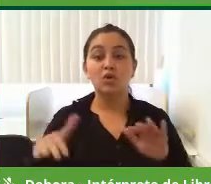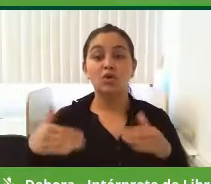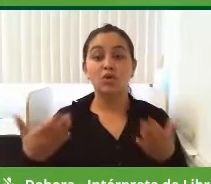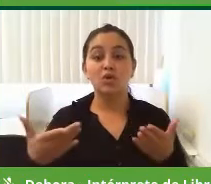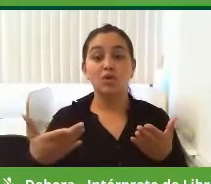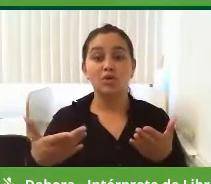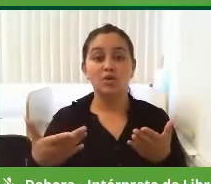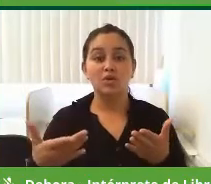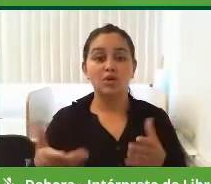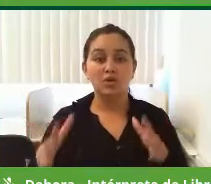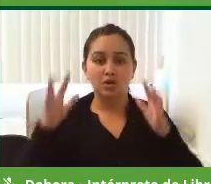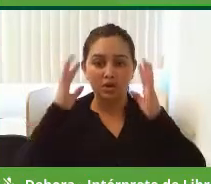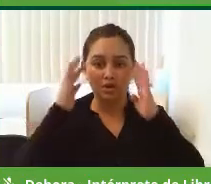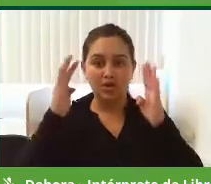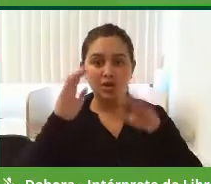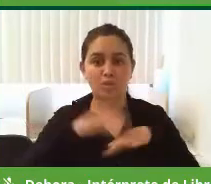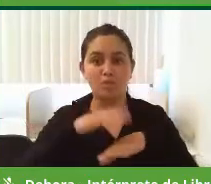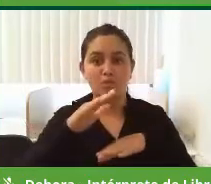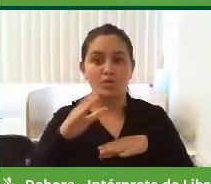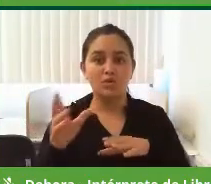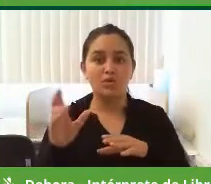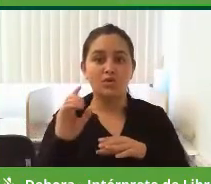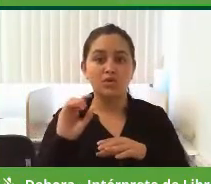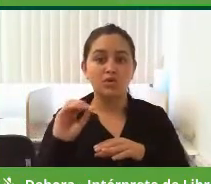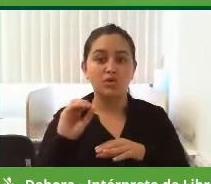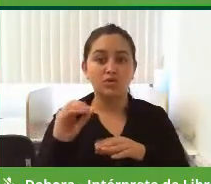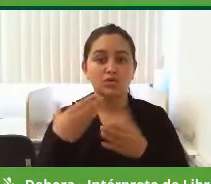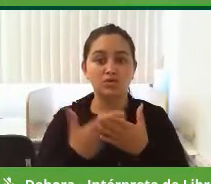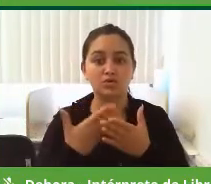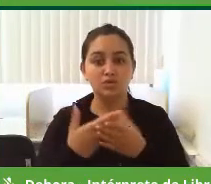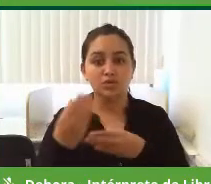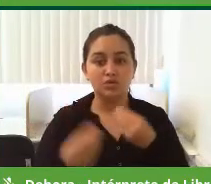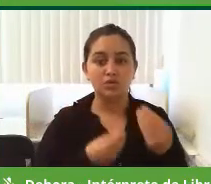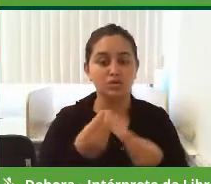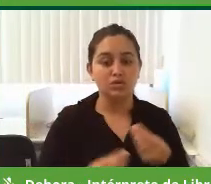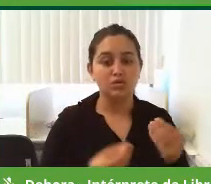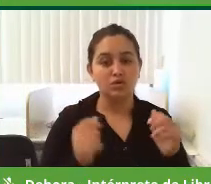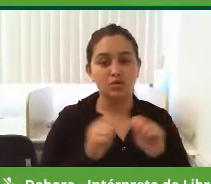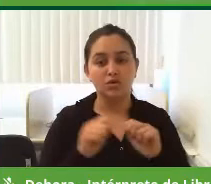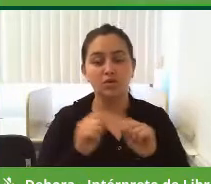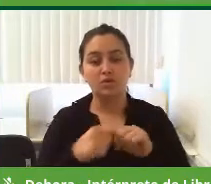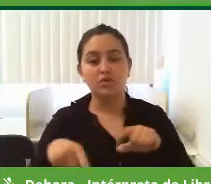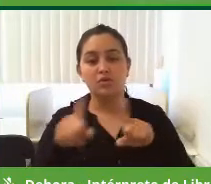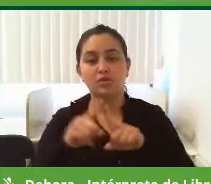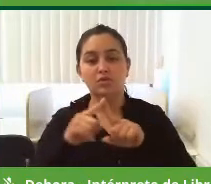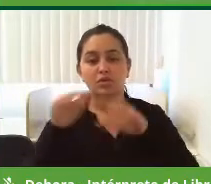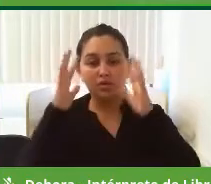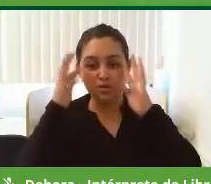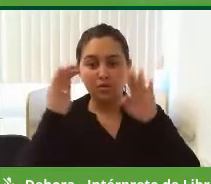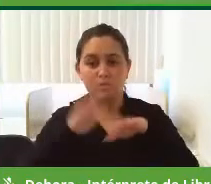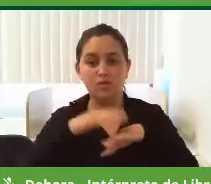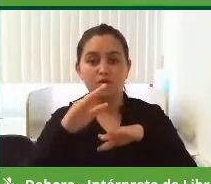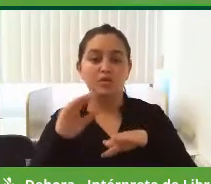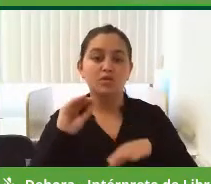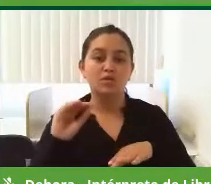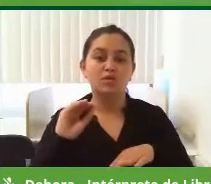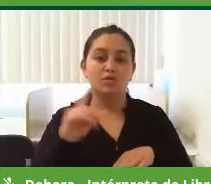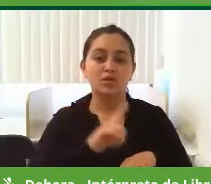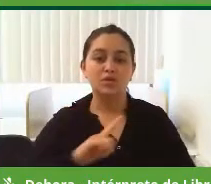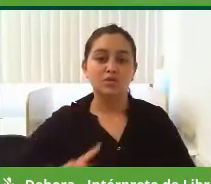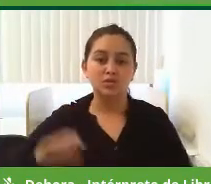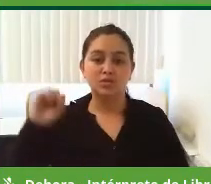Quais são as prioridades, né, no seu plano de governo, como vocês elencaram as prioridades para